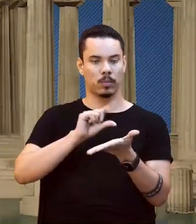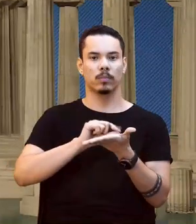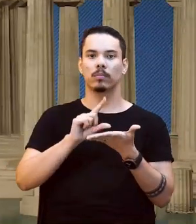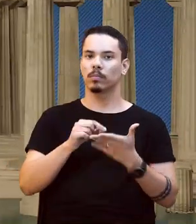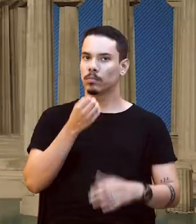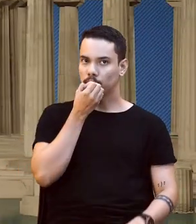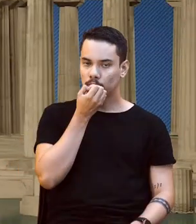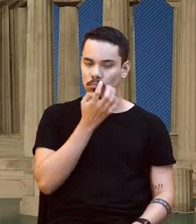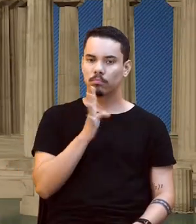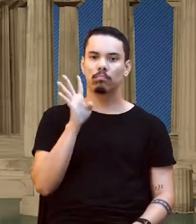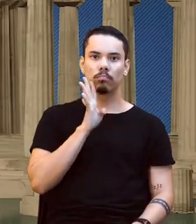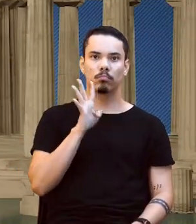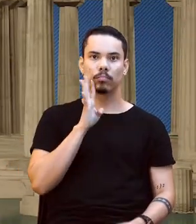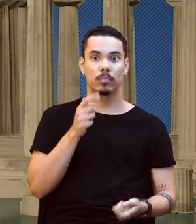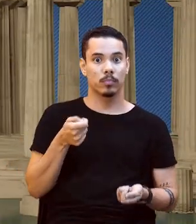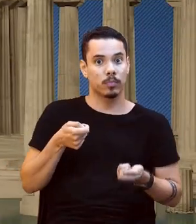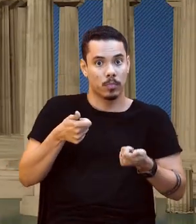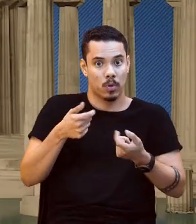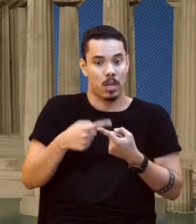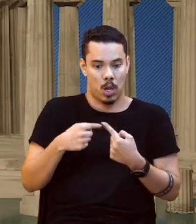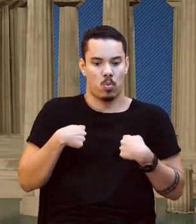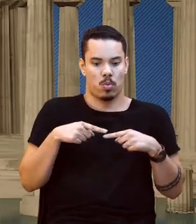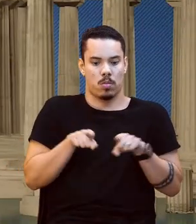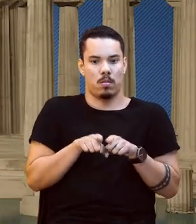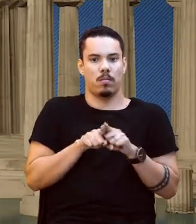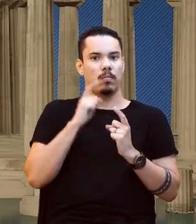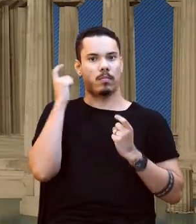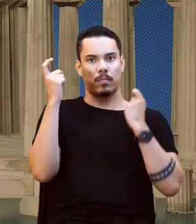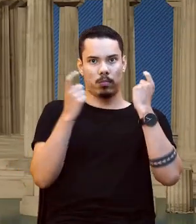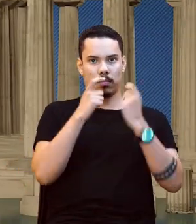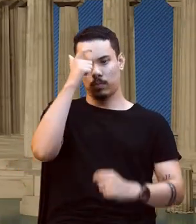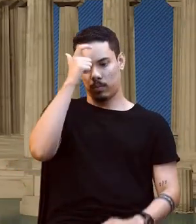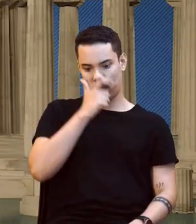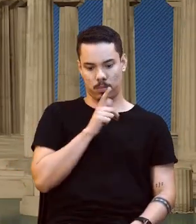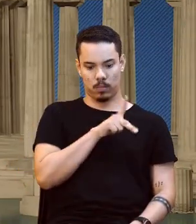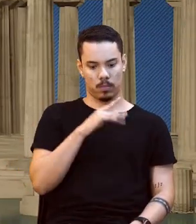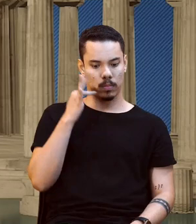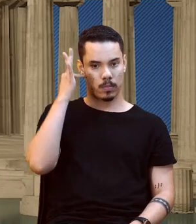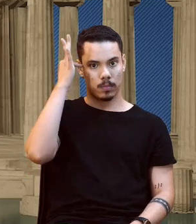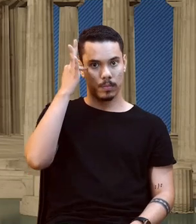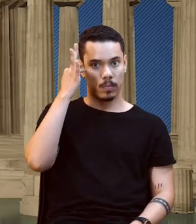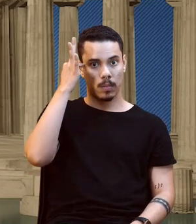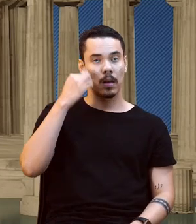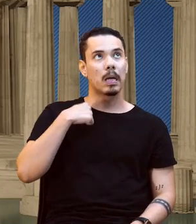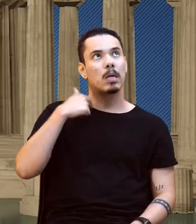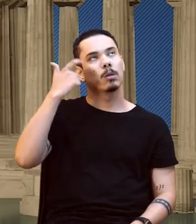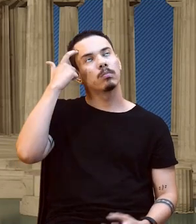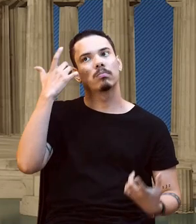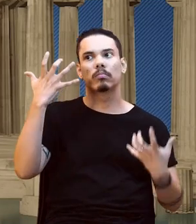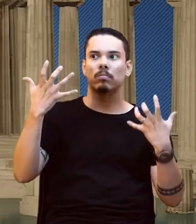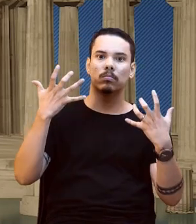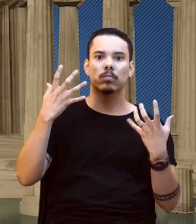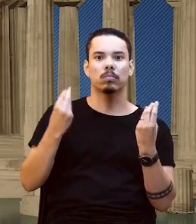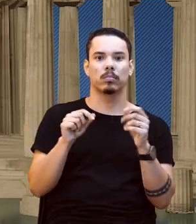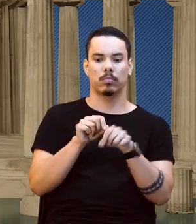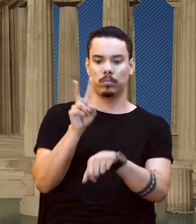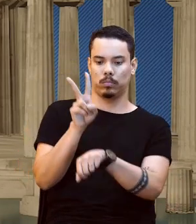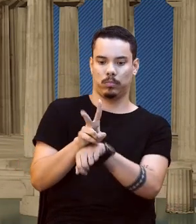Então, assim, eu também me preocupo enquanto professor de filosofia nas questões ambientais e até